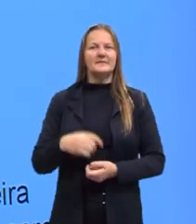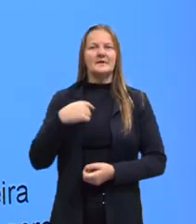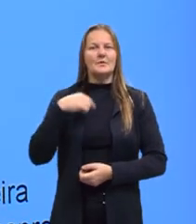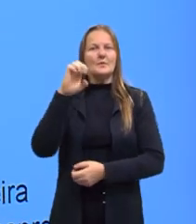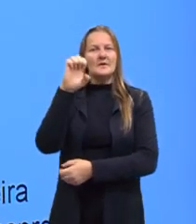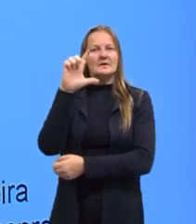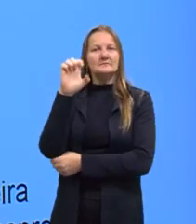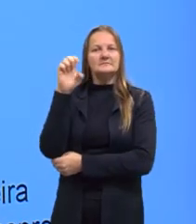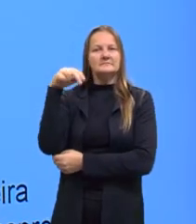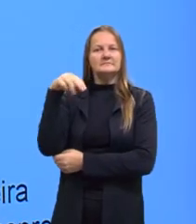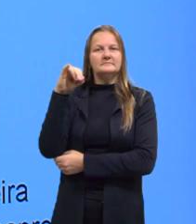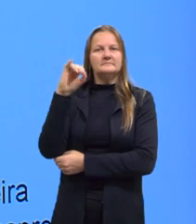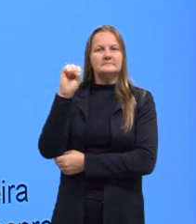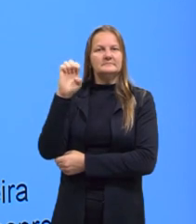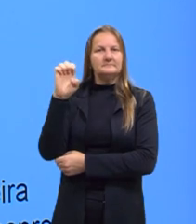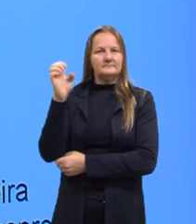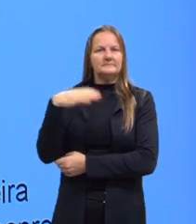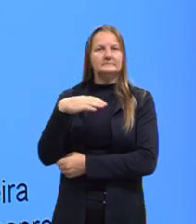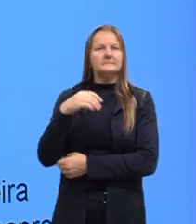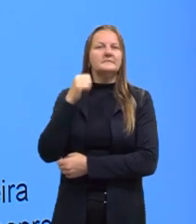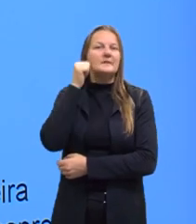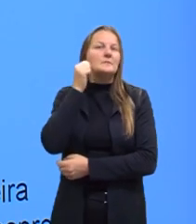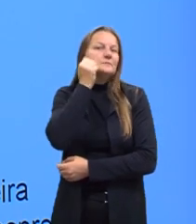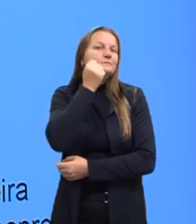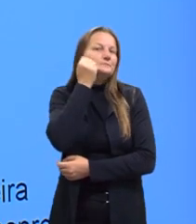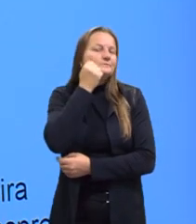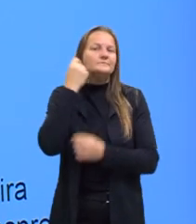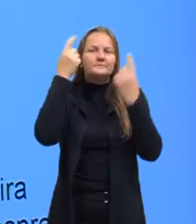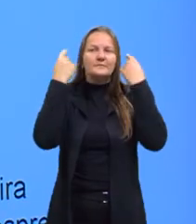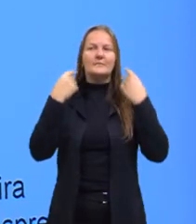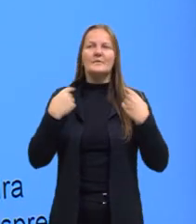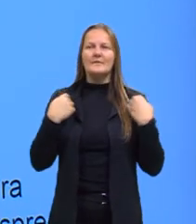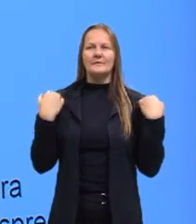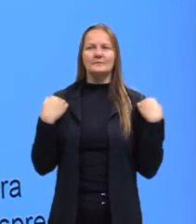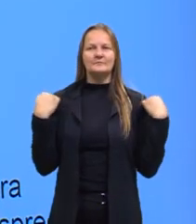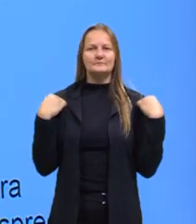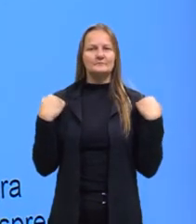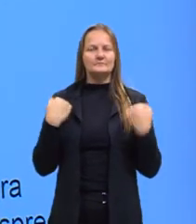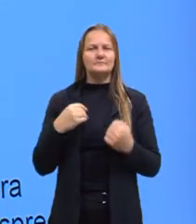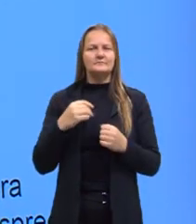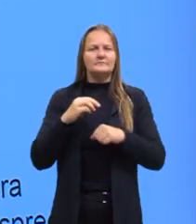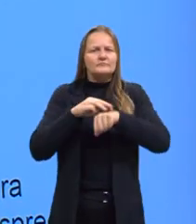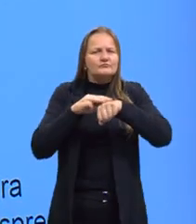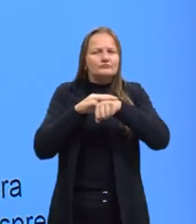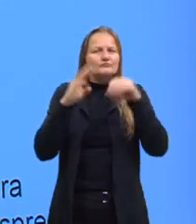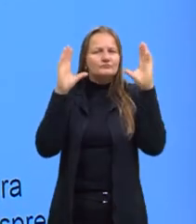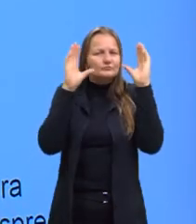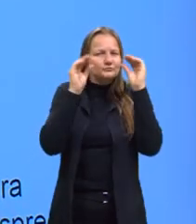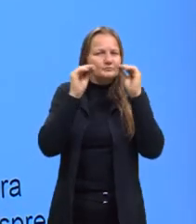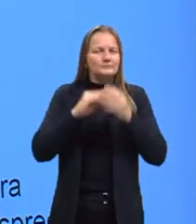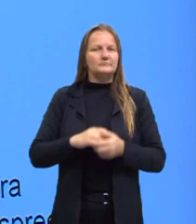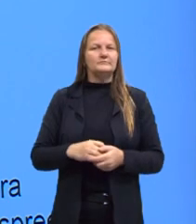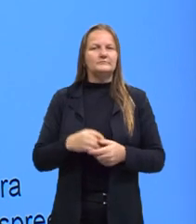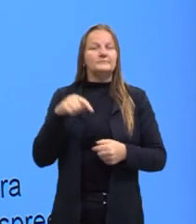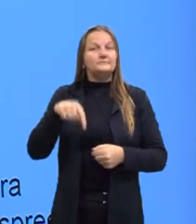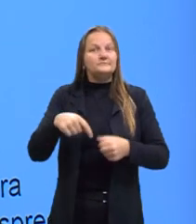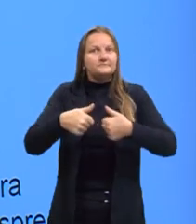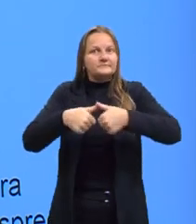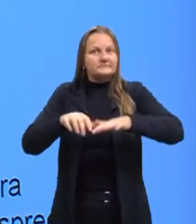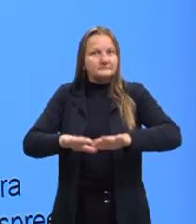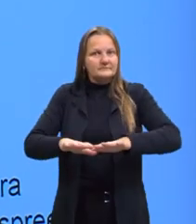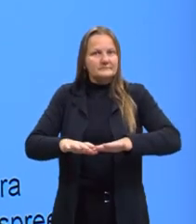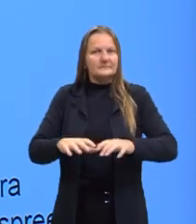chamo Helenise Pereira, sou uma mulher negra, cabelos crespos, médios, castanhos escuros. Estou aqui no estúdio